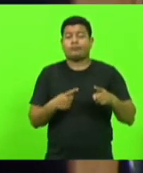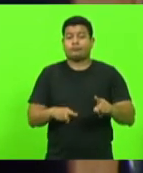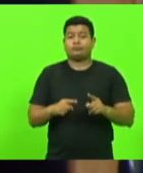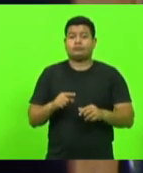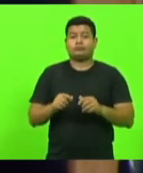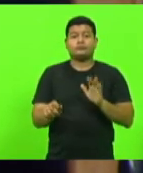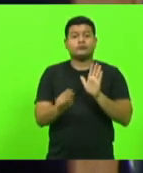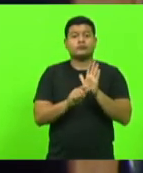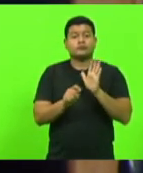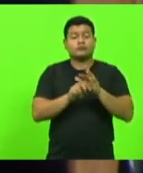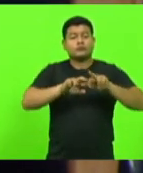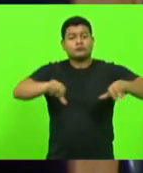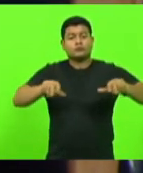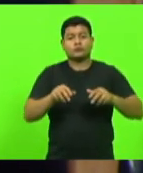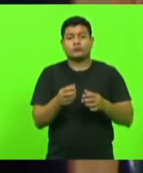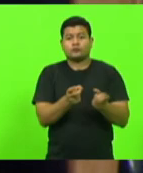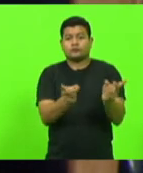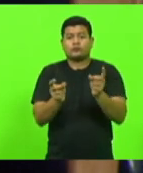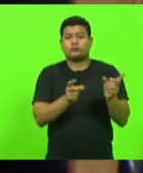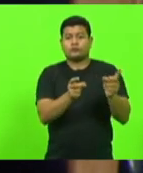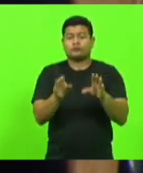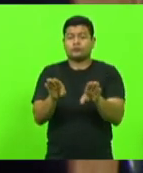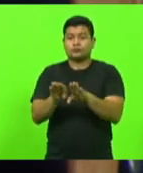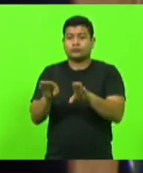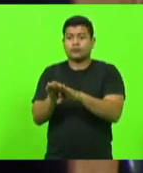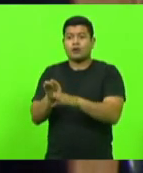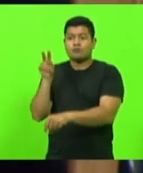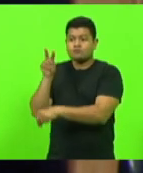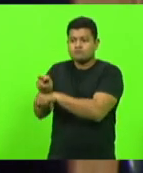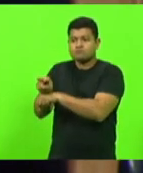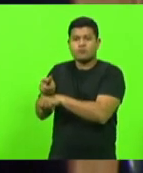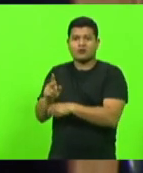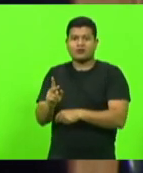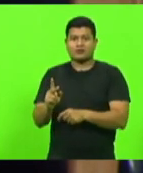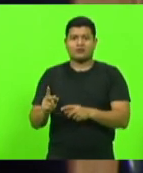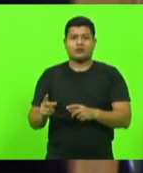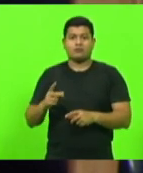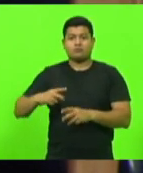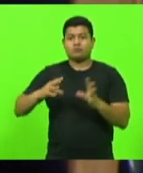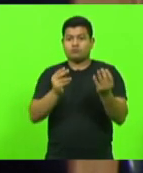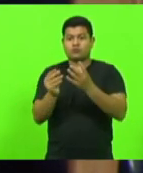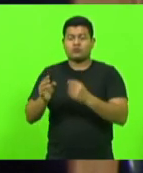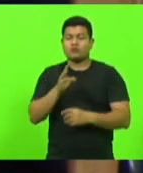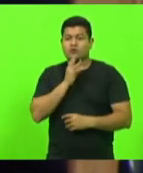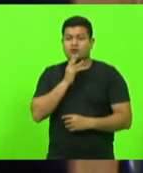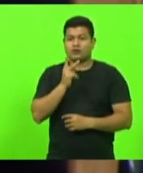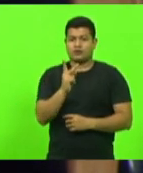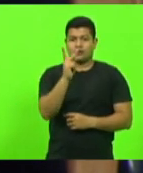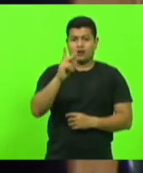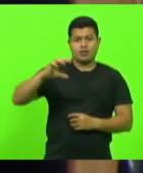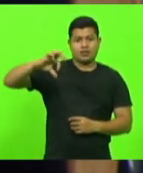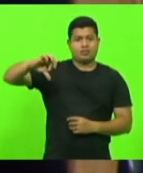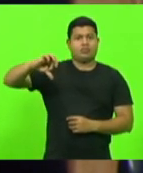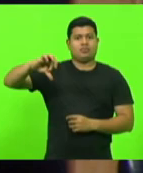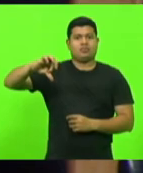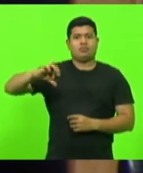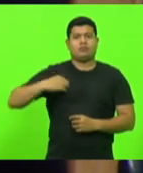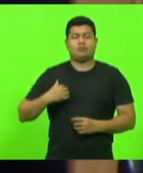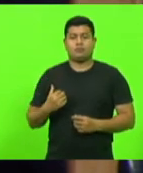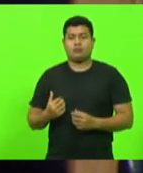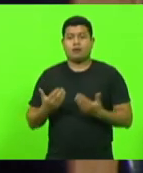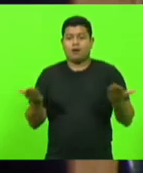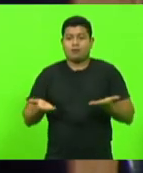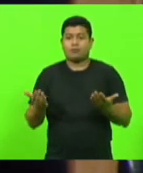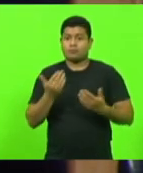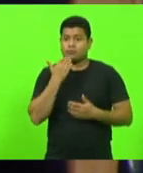no policiamento chamado K9, então ele tem um trabalho muito bonito em relação a isso e eu peço que passe o vídeo que a